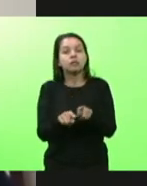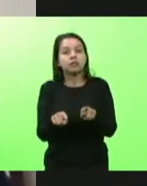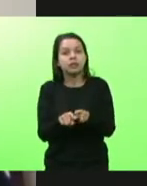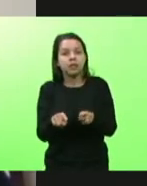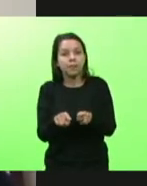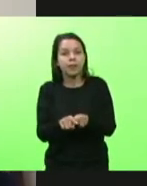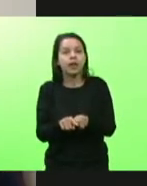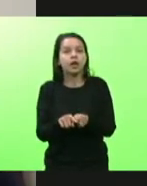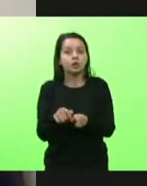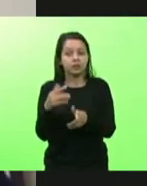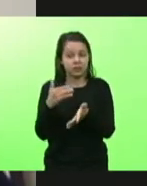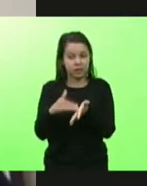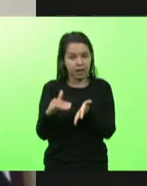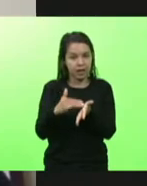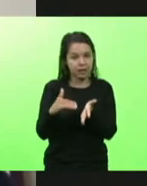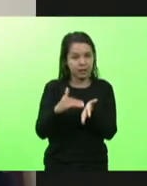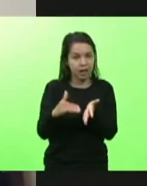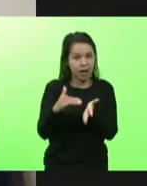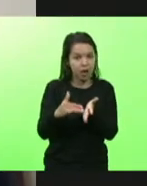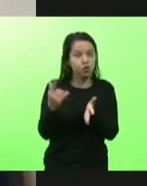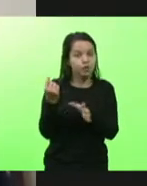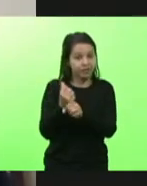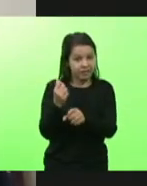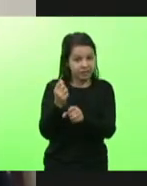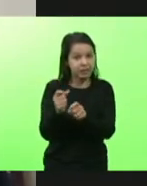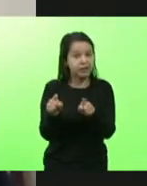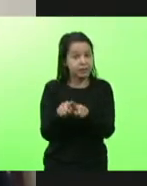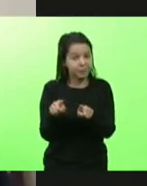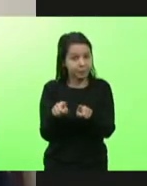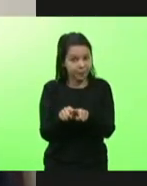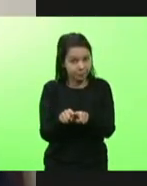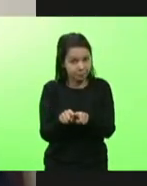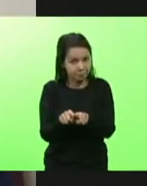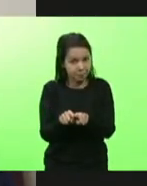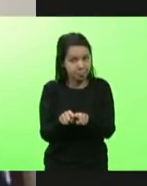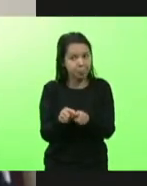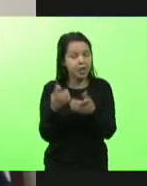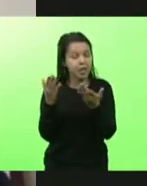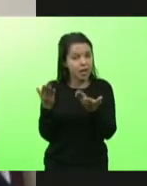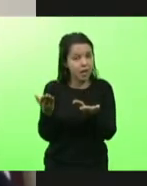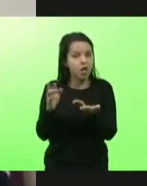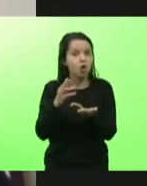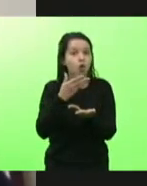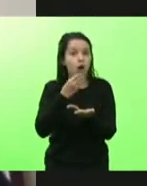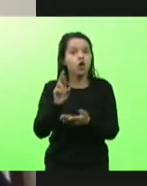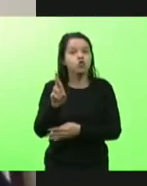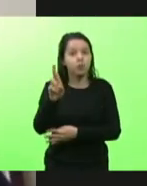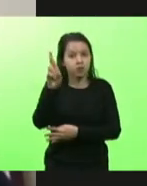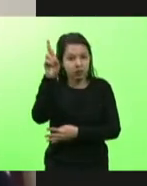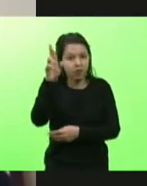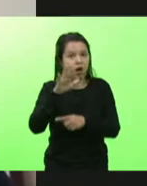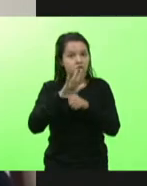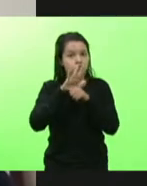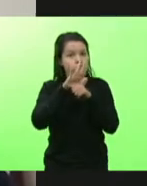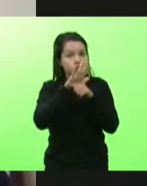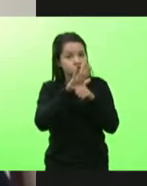secretário da Fazenda, que foi o cara que ajudou muito a que isso